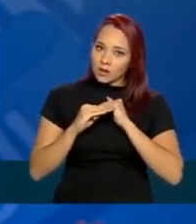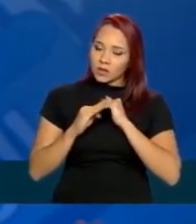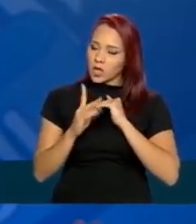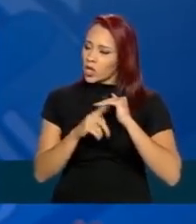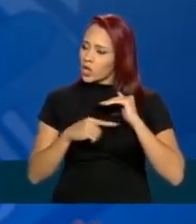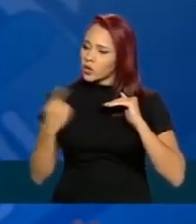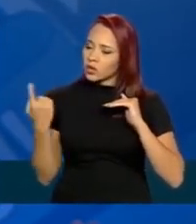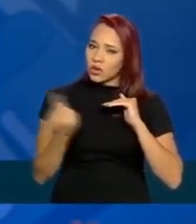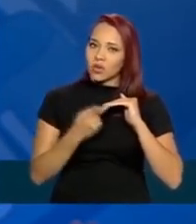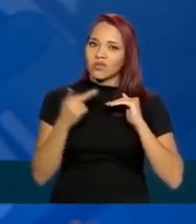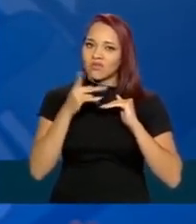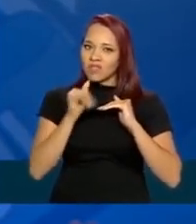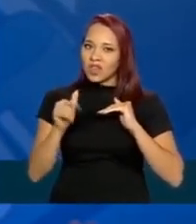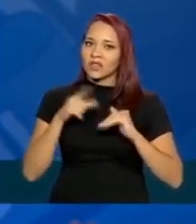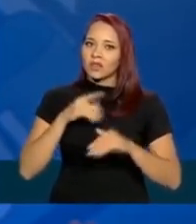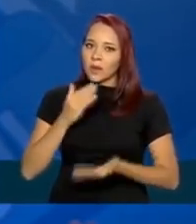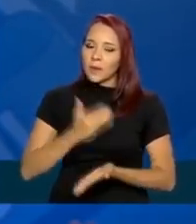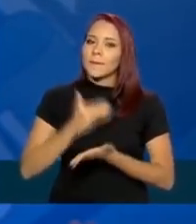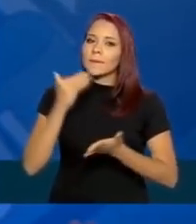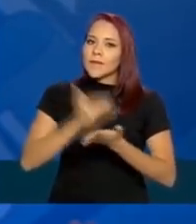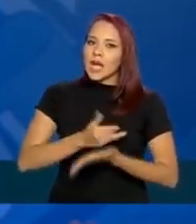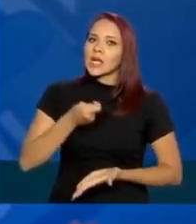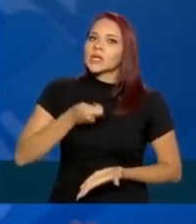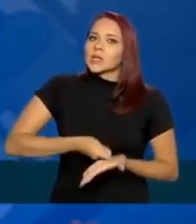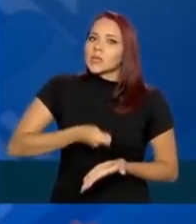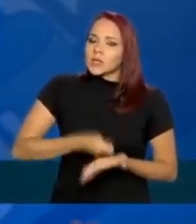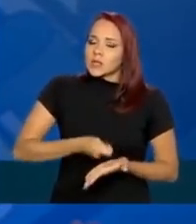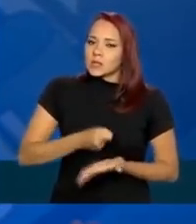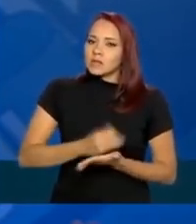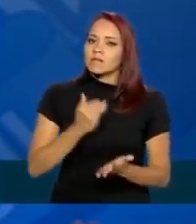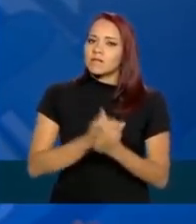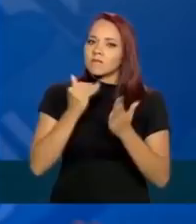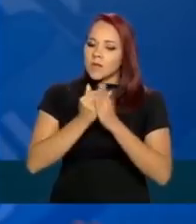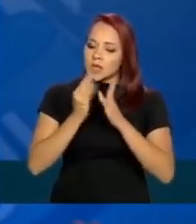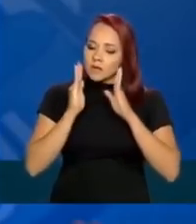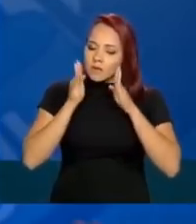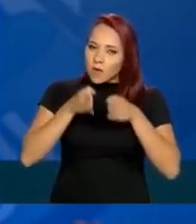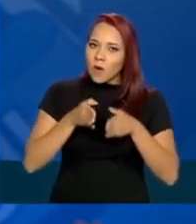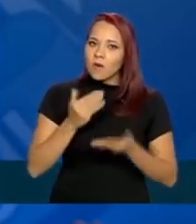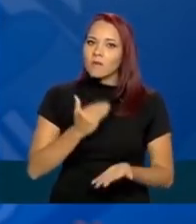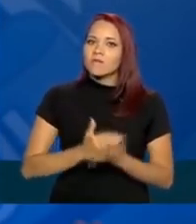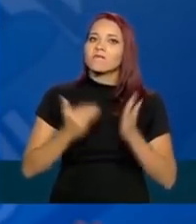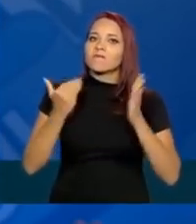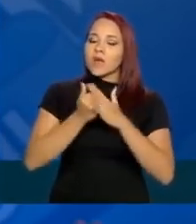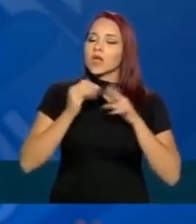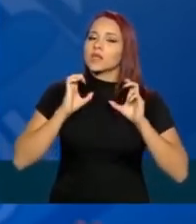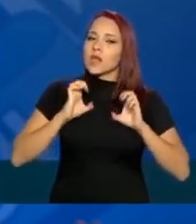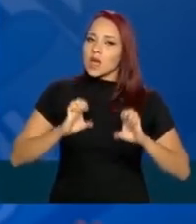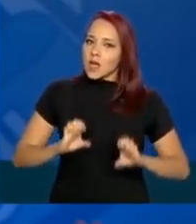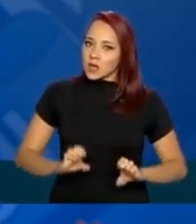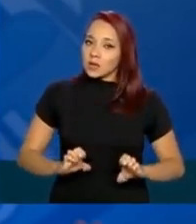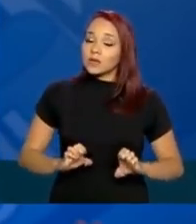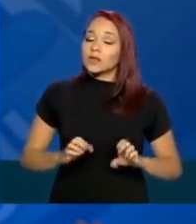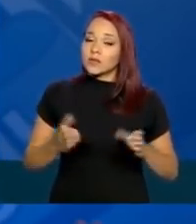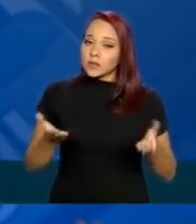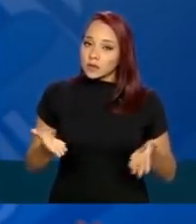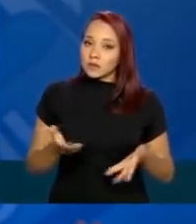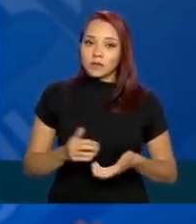todos ter mais disciplina, mais foco, mais ética e comportamento.